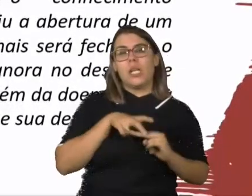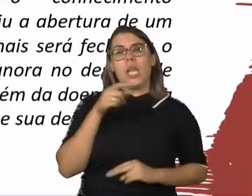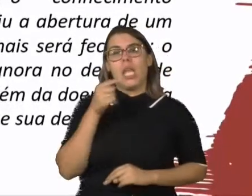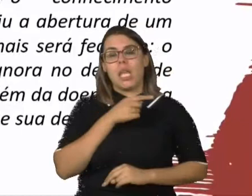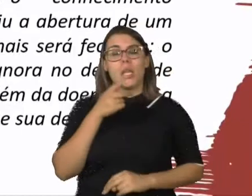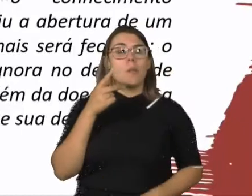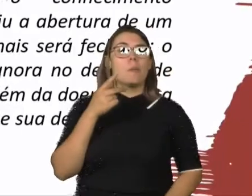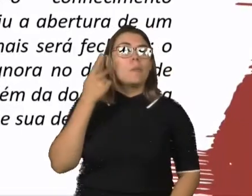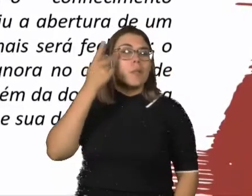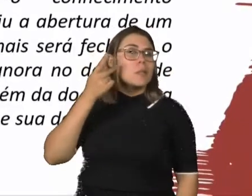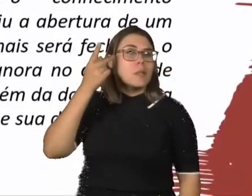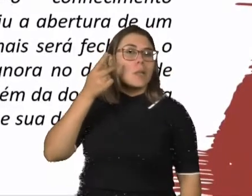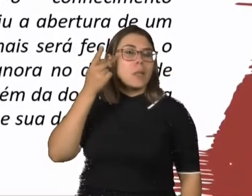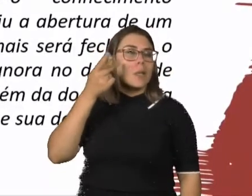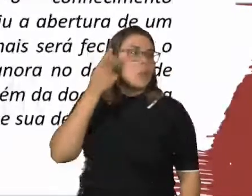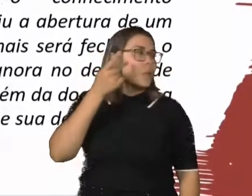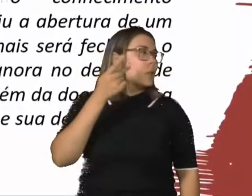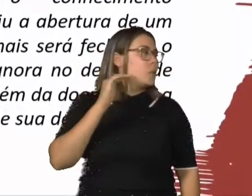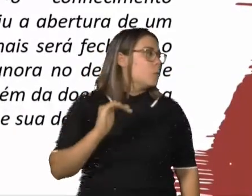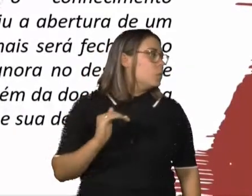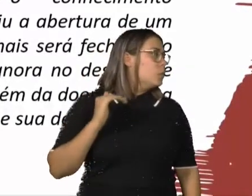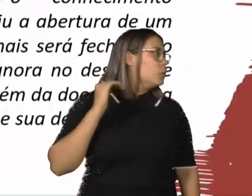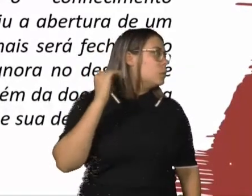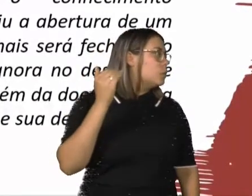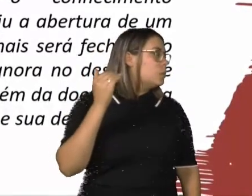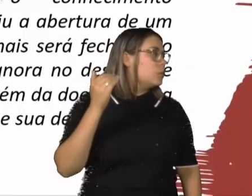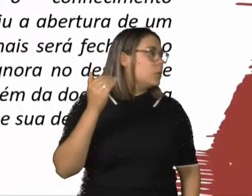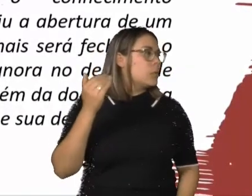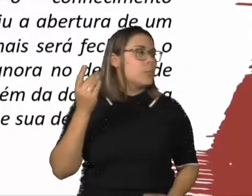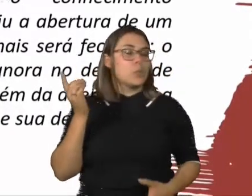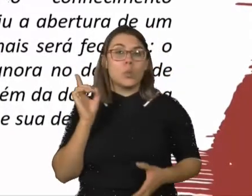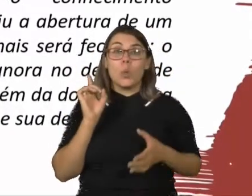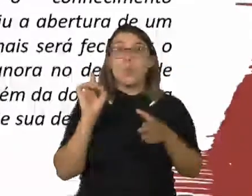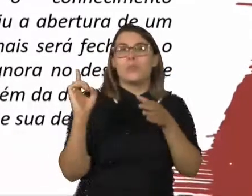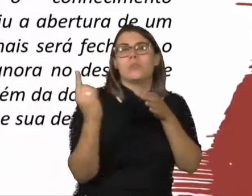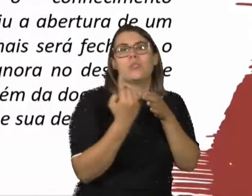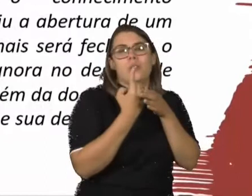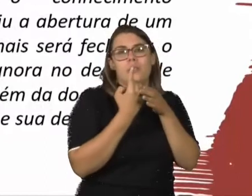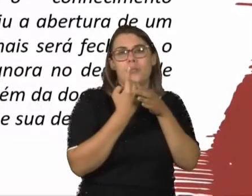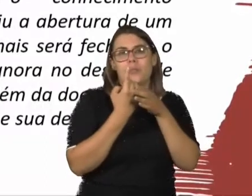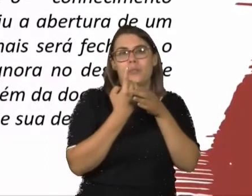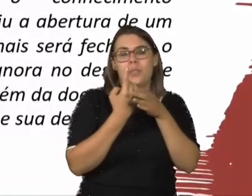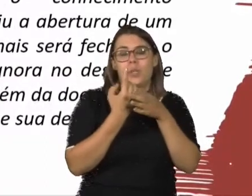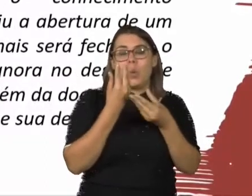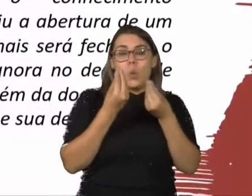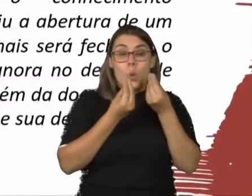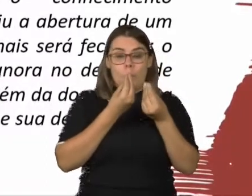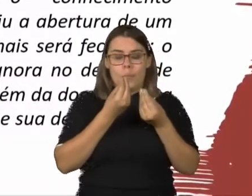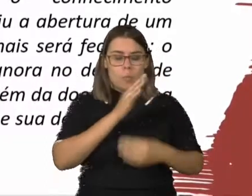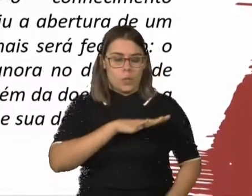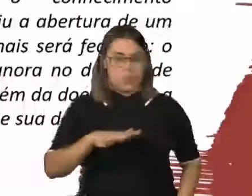Jerusalimski, que foi a pessoa que me inseriu na prática, na clínica de crianças com deficiência e comprometimento no